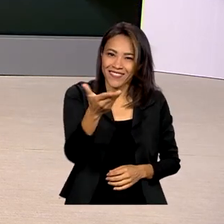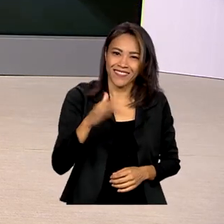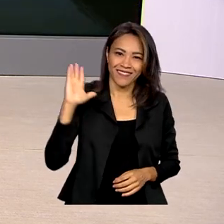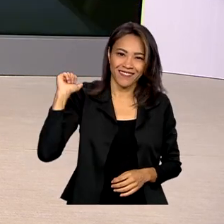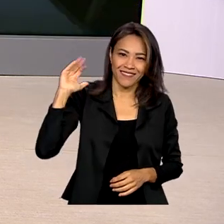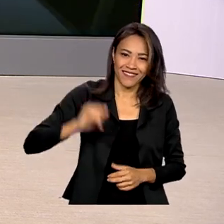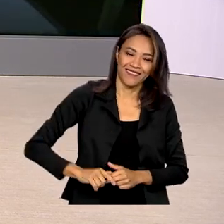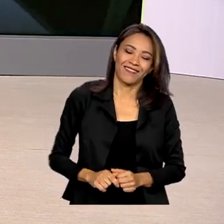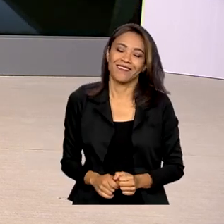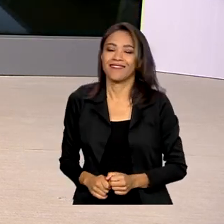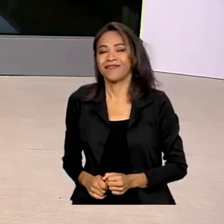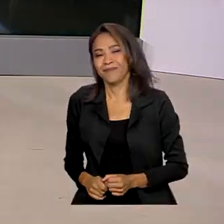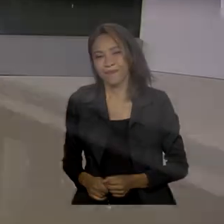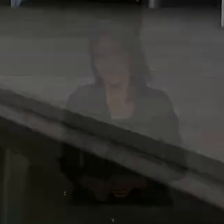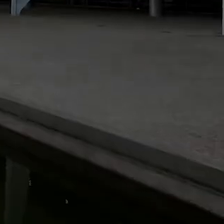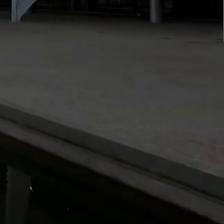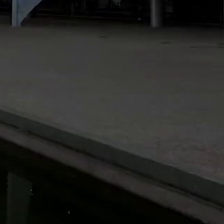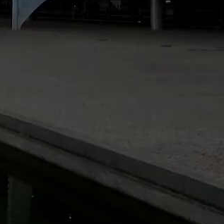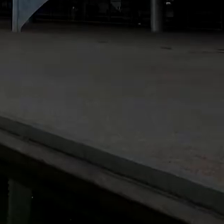tchau!